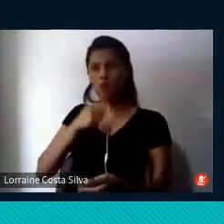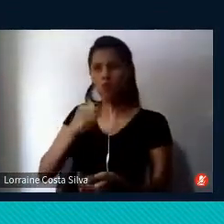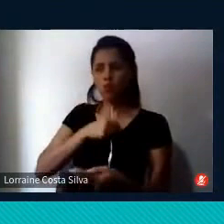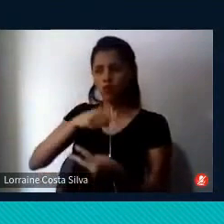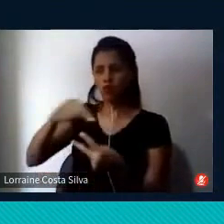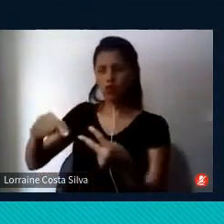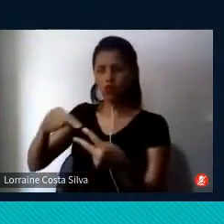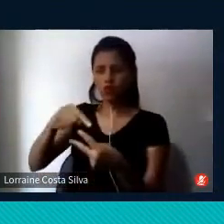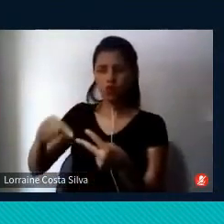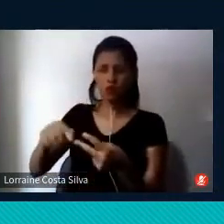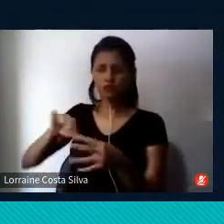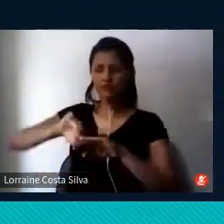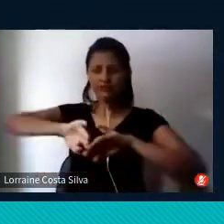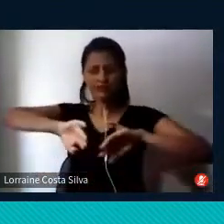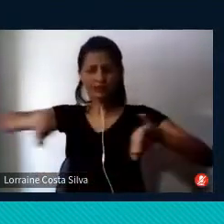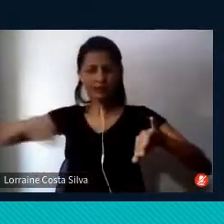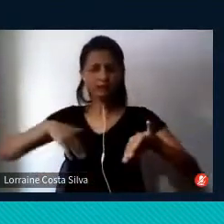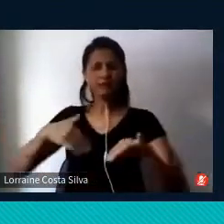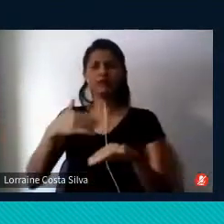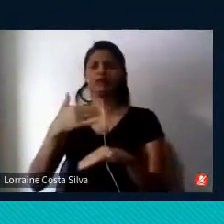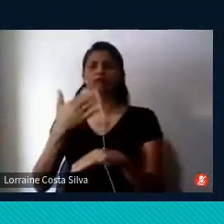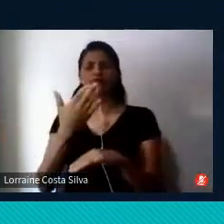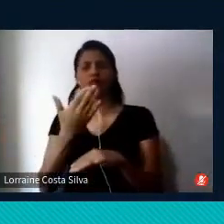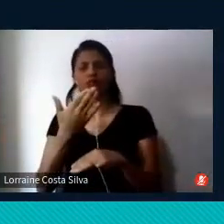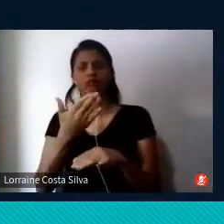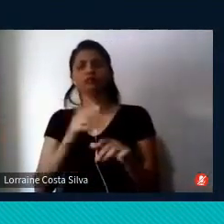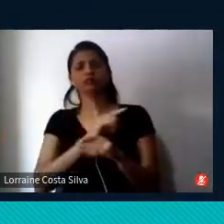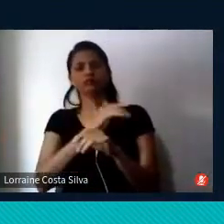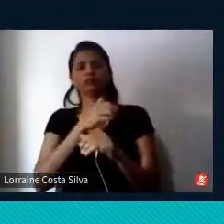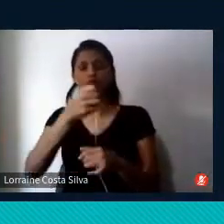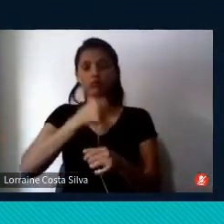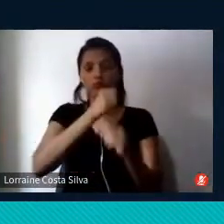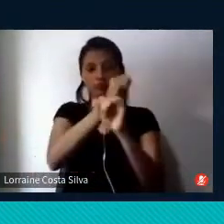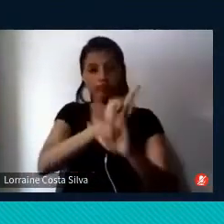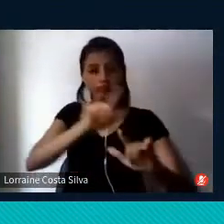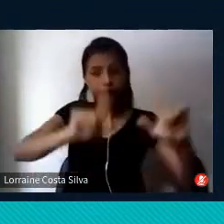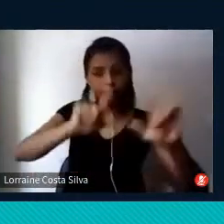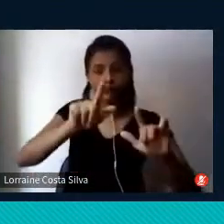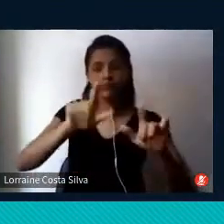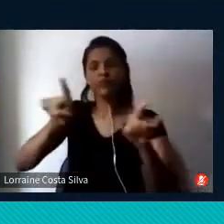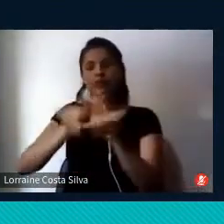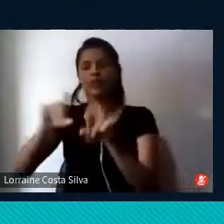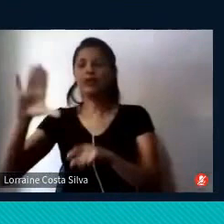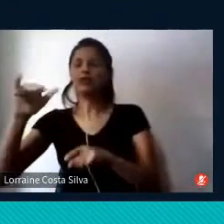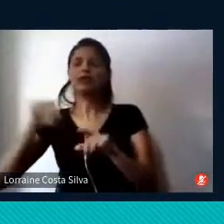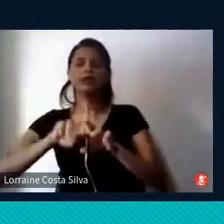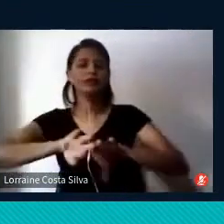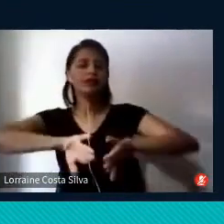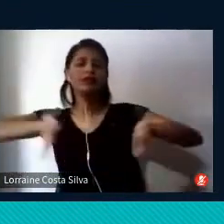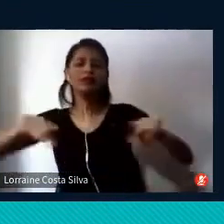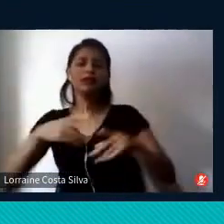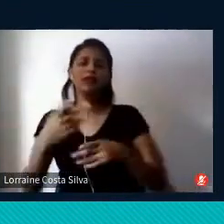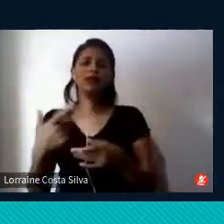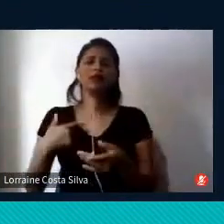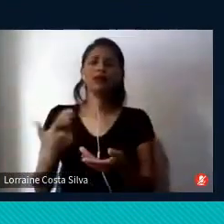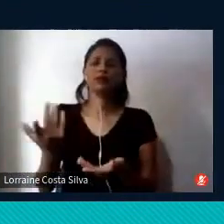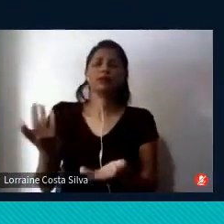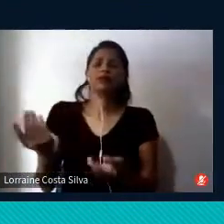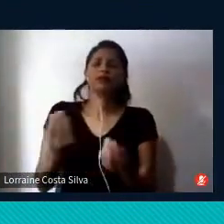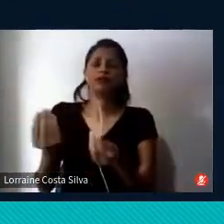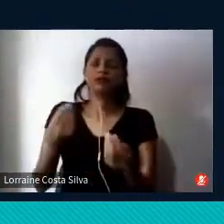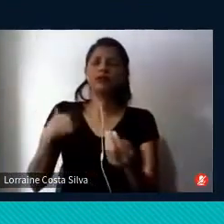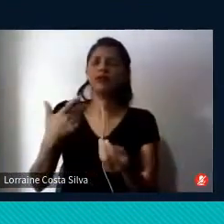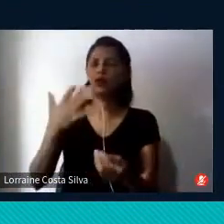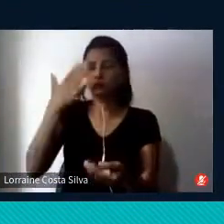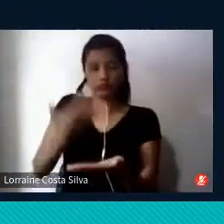separada, que é a questão da veracidade, ou a confiabilidade da informação, não poderia estar sendo